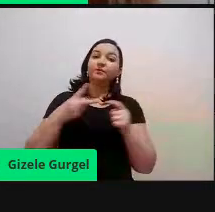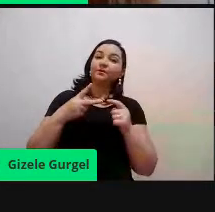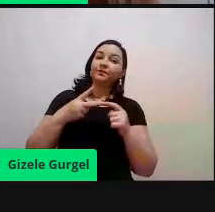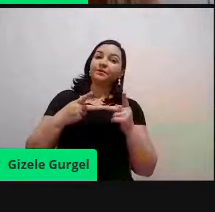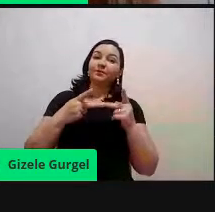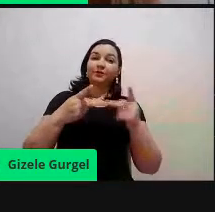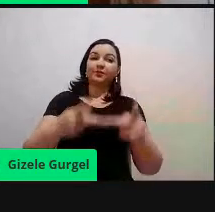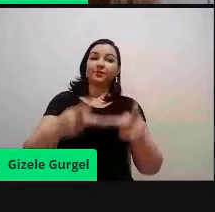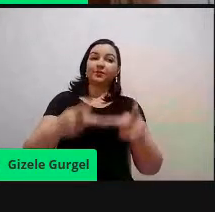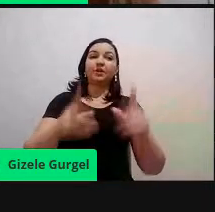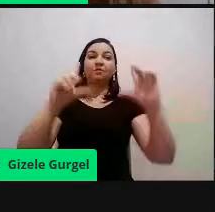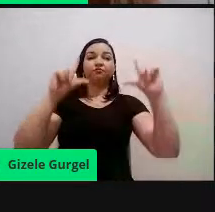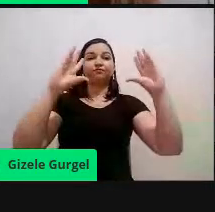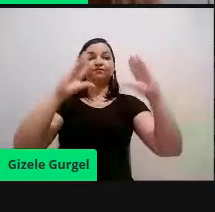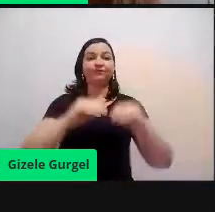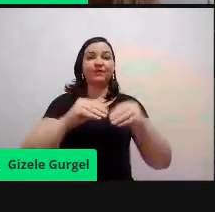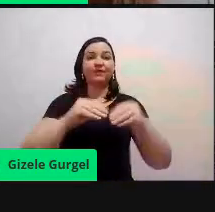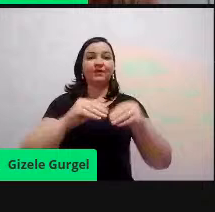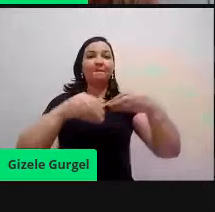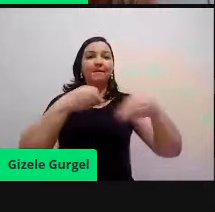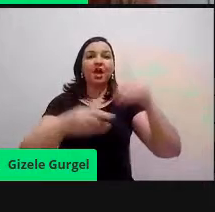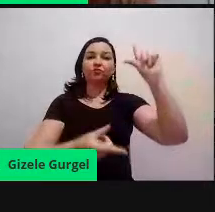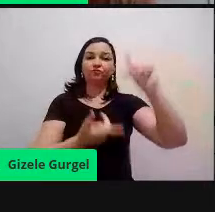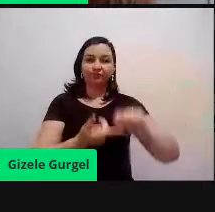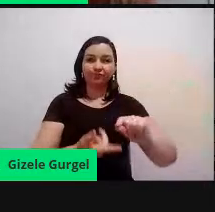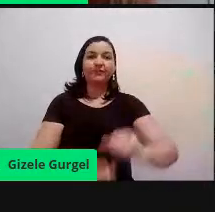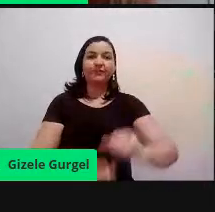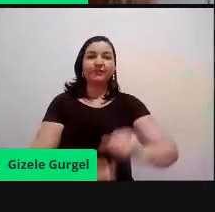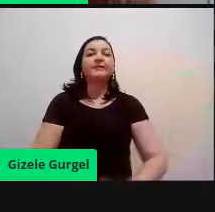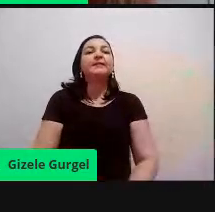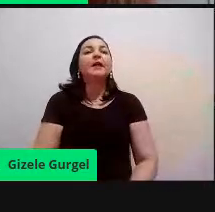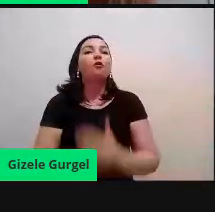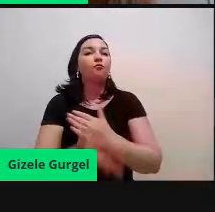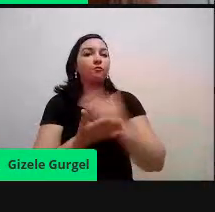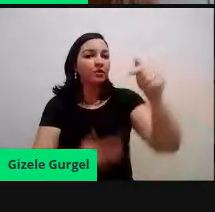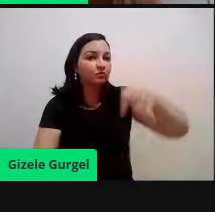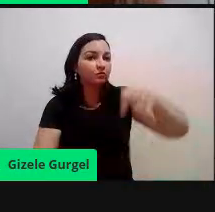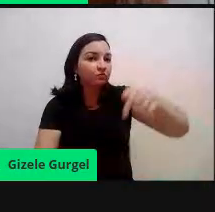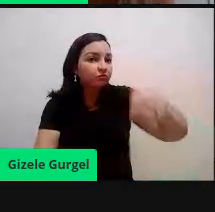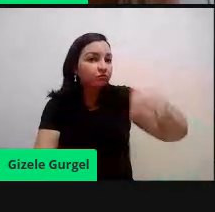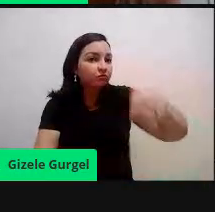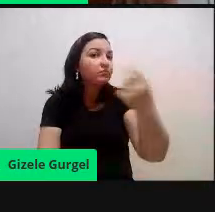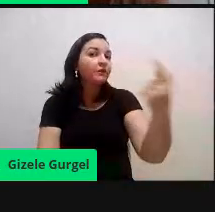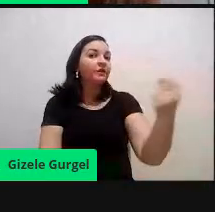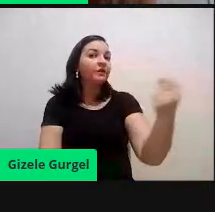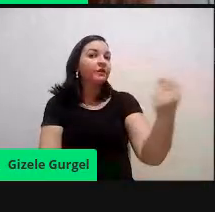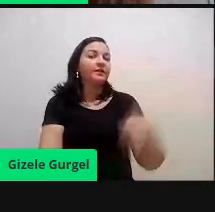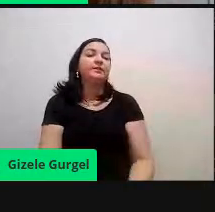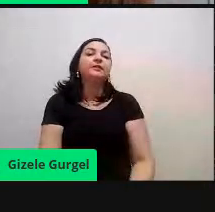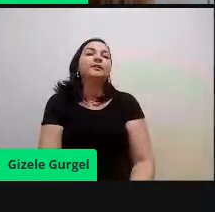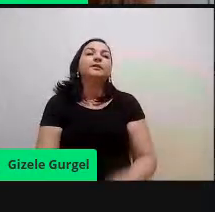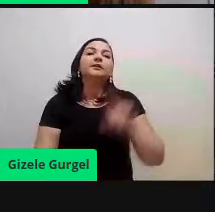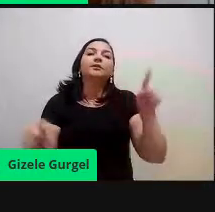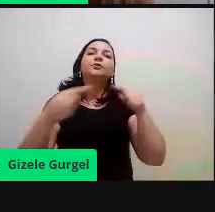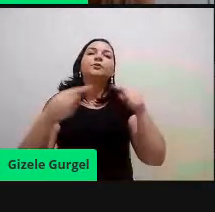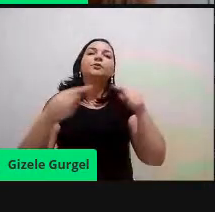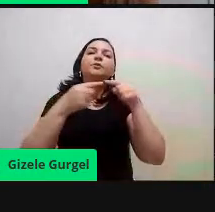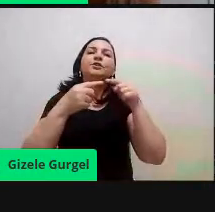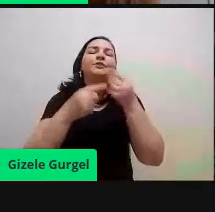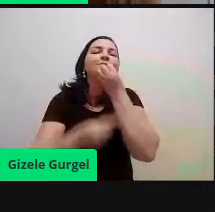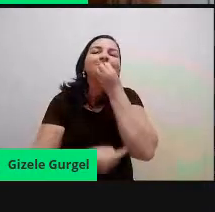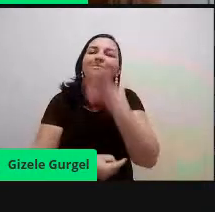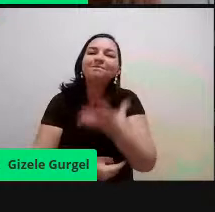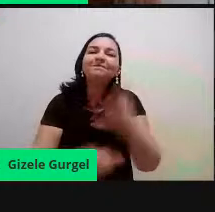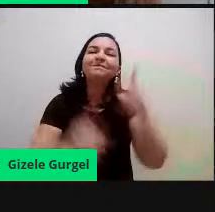Esse é um projeto mais novo, começou esse ano. E o objetivo dele é mostrar ao público as boas práticas, né, para a